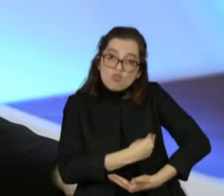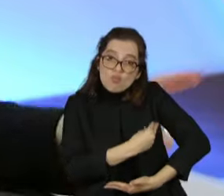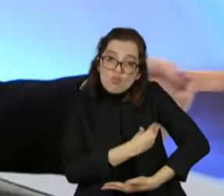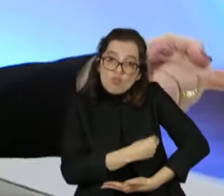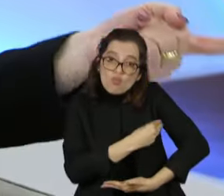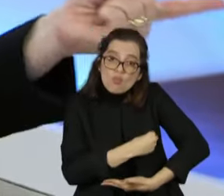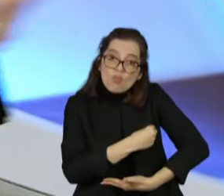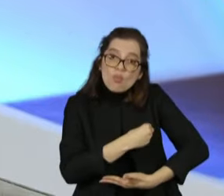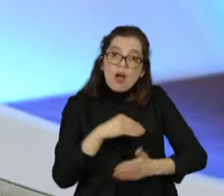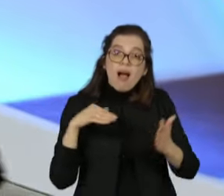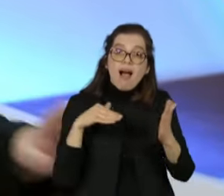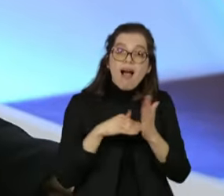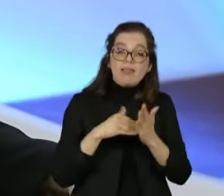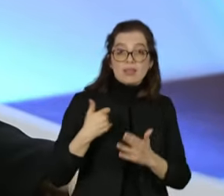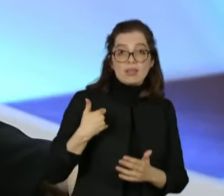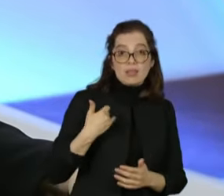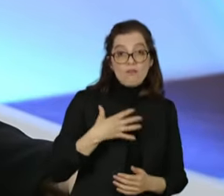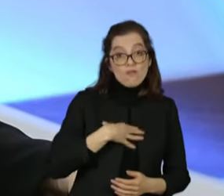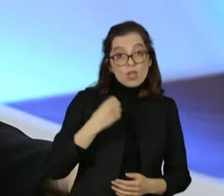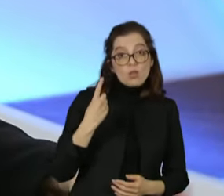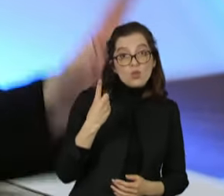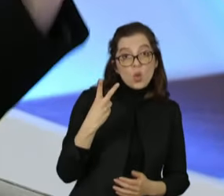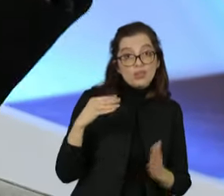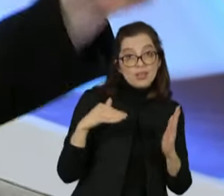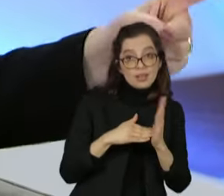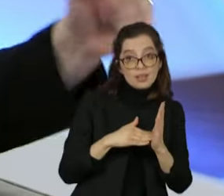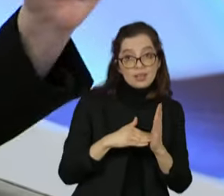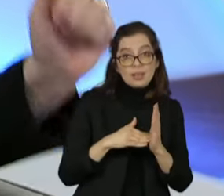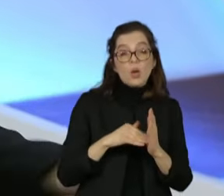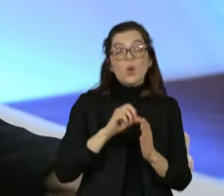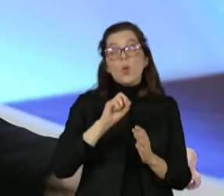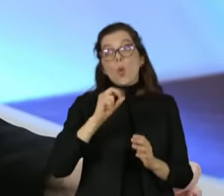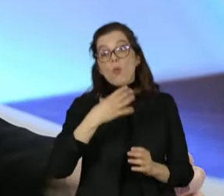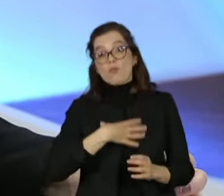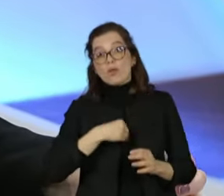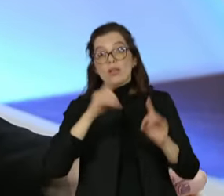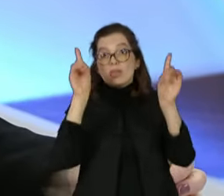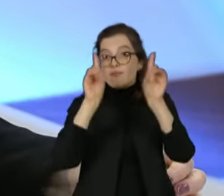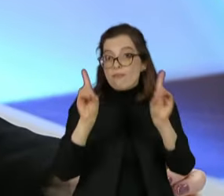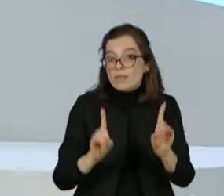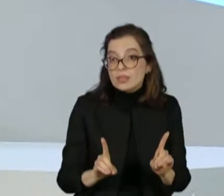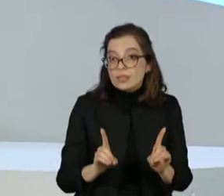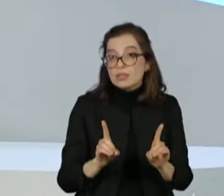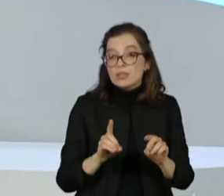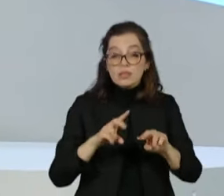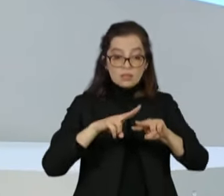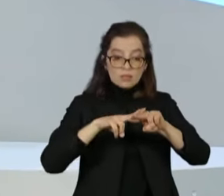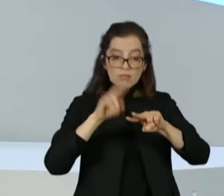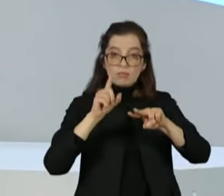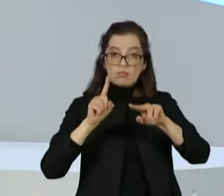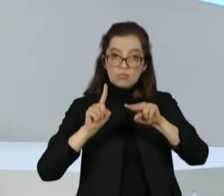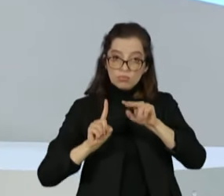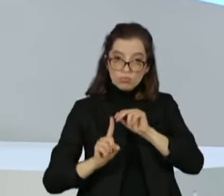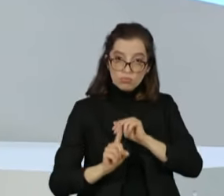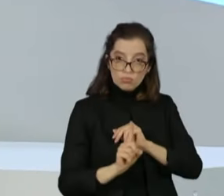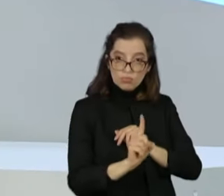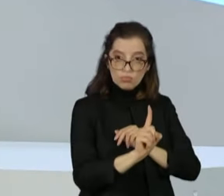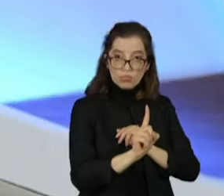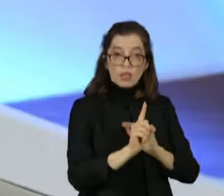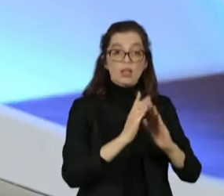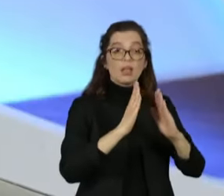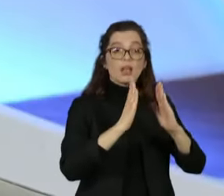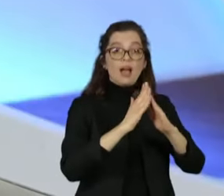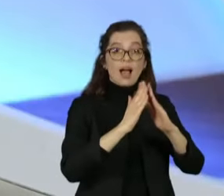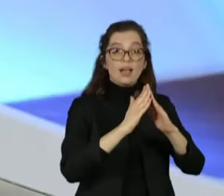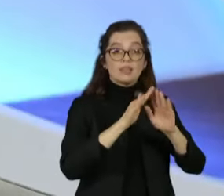deficiência, elas vão imediatamente para casa com tornozeleira, que elas saiam das prisões provisórias até por uma condição,